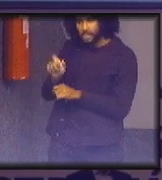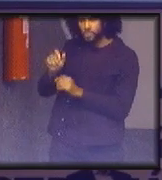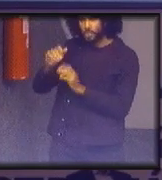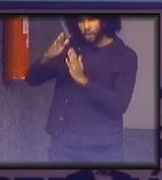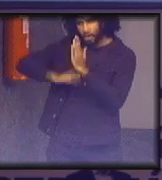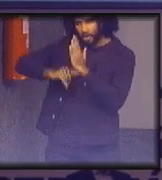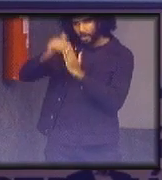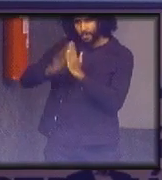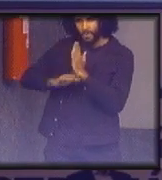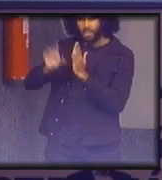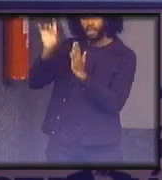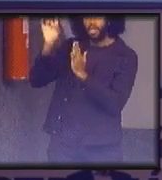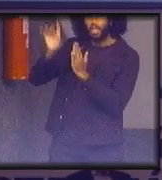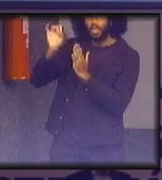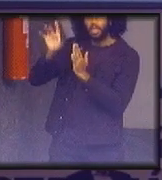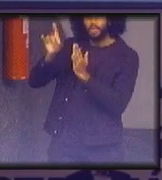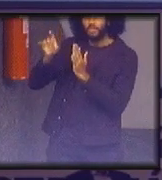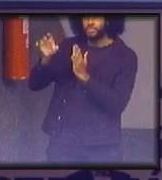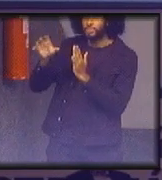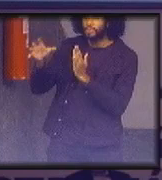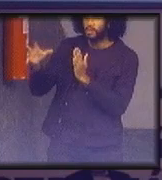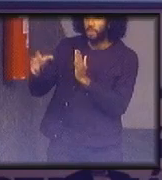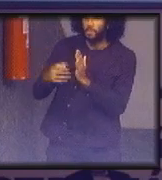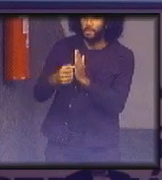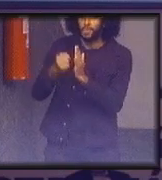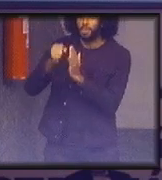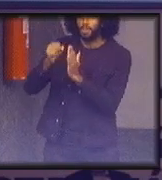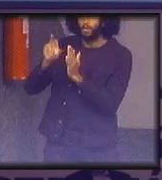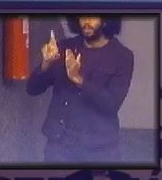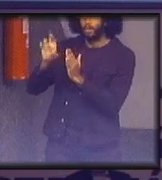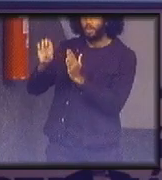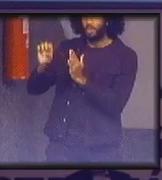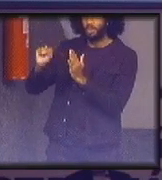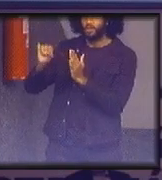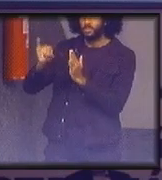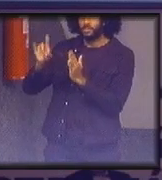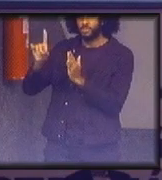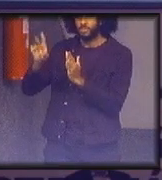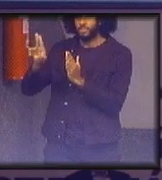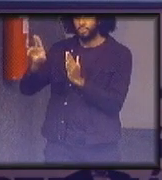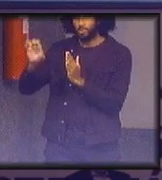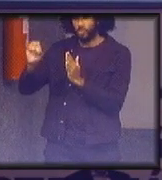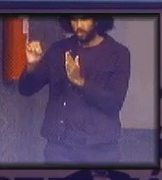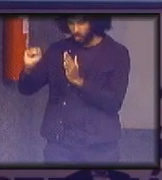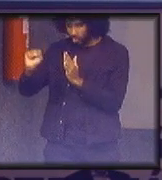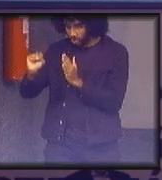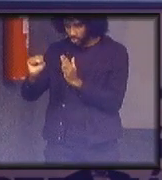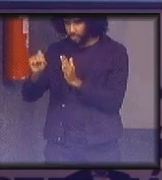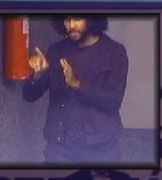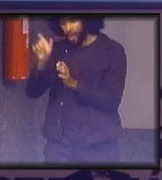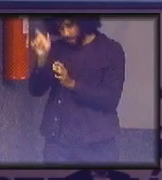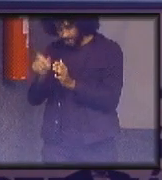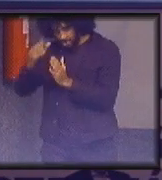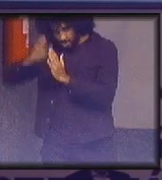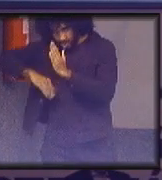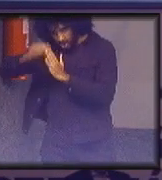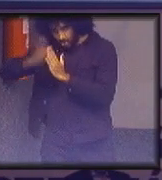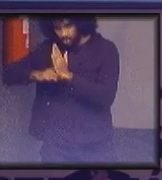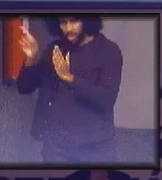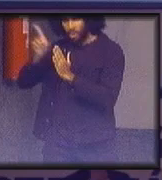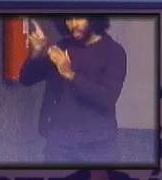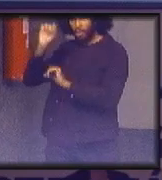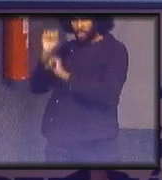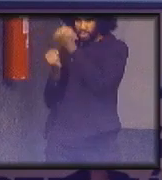e recolher resíduos de tinta o que que eles fizeram o cara que pinta na montadora